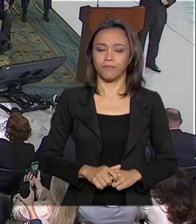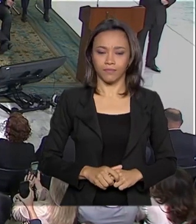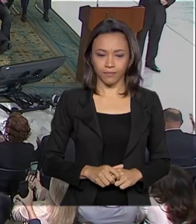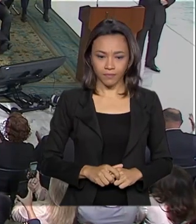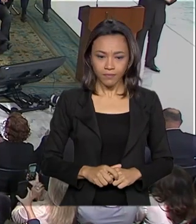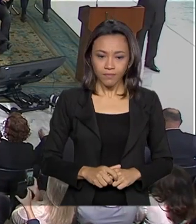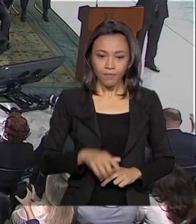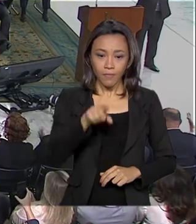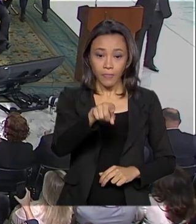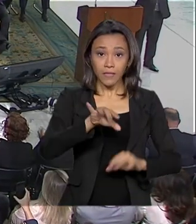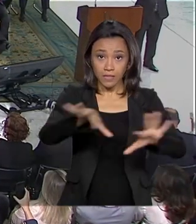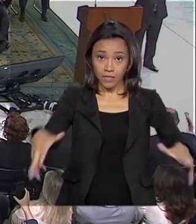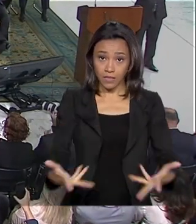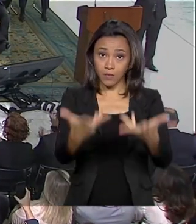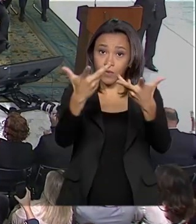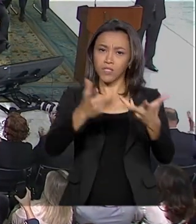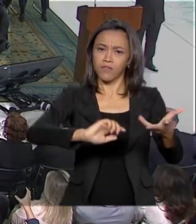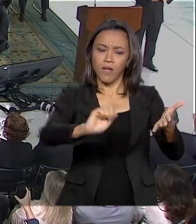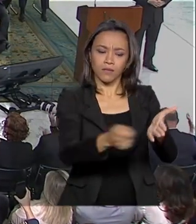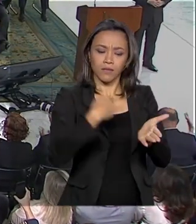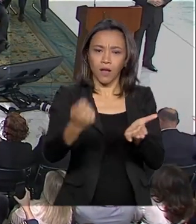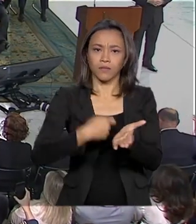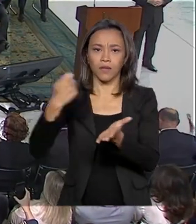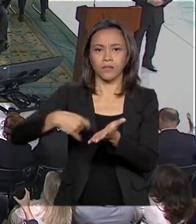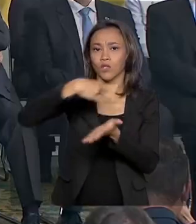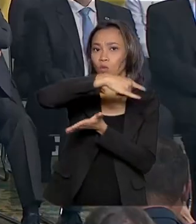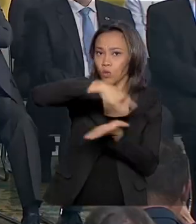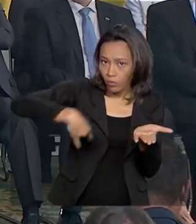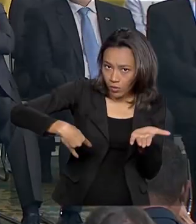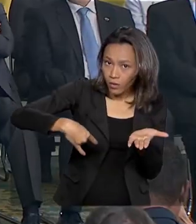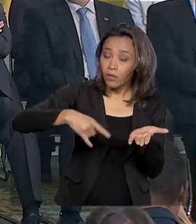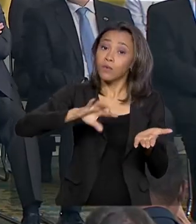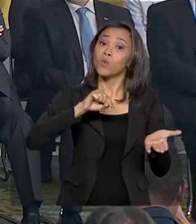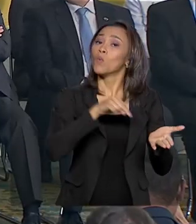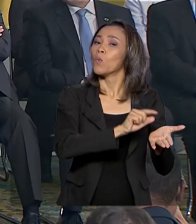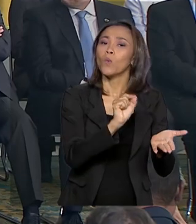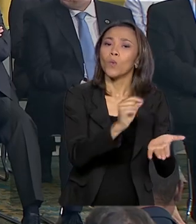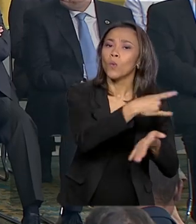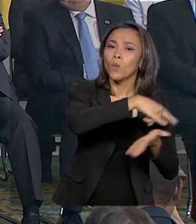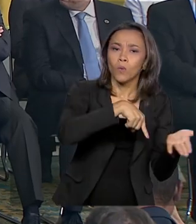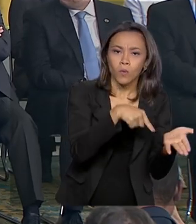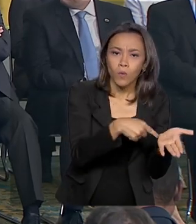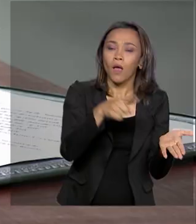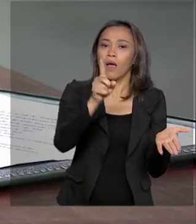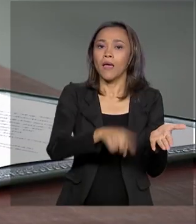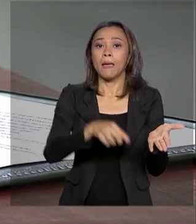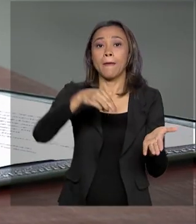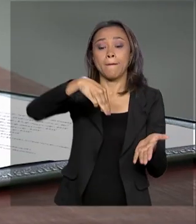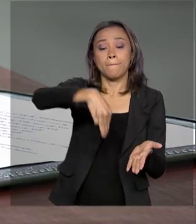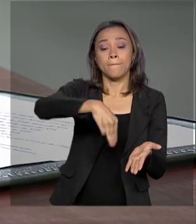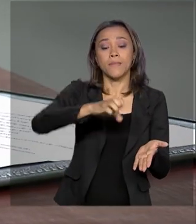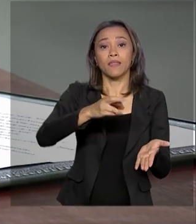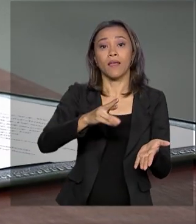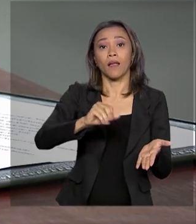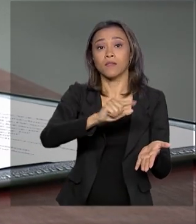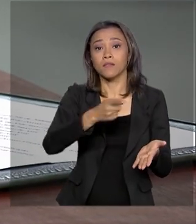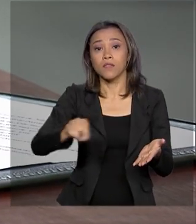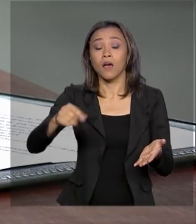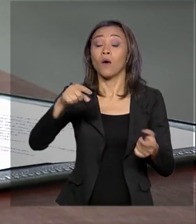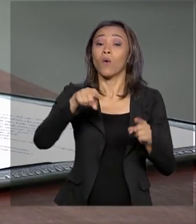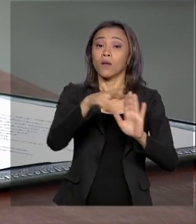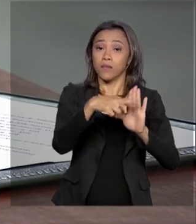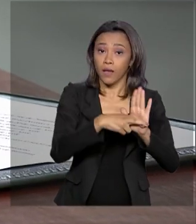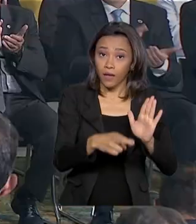Na cerimônia foram assinados vários atos, entre eles o que propõe a regulamentação da mineração e geração de energia